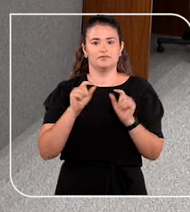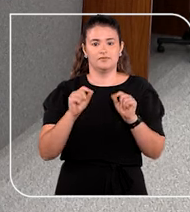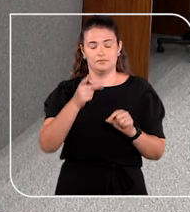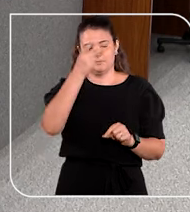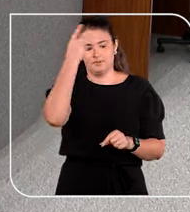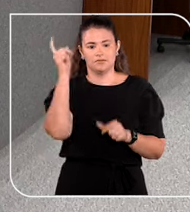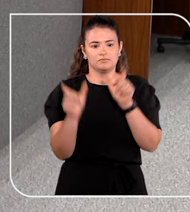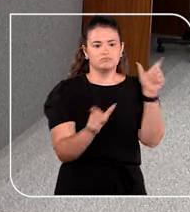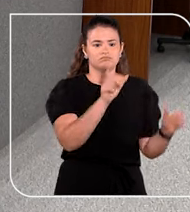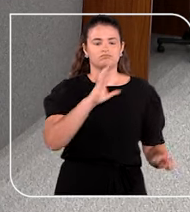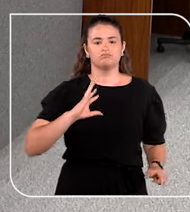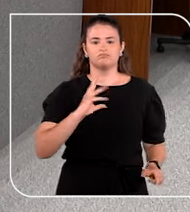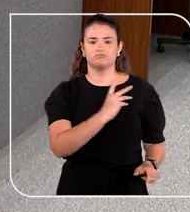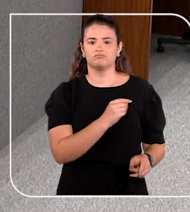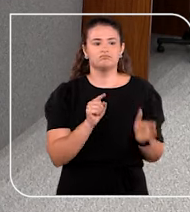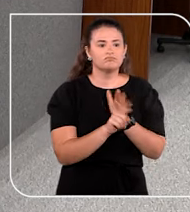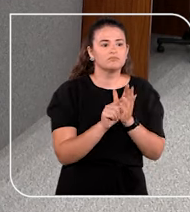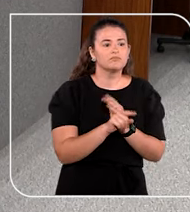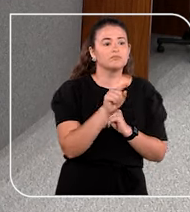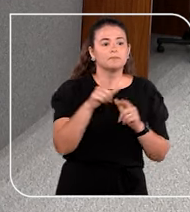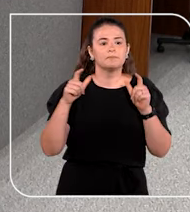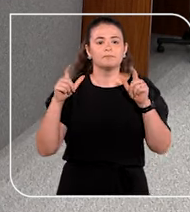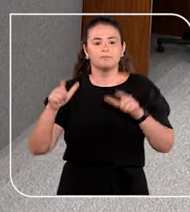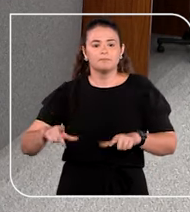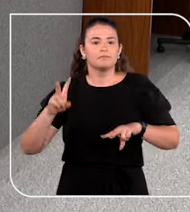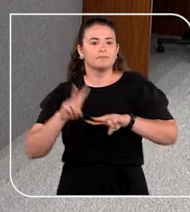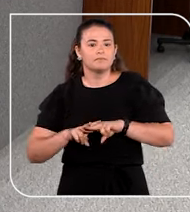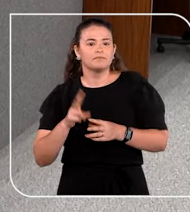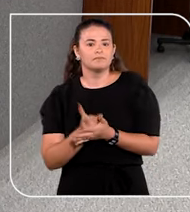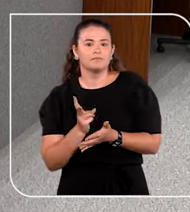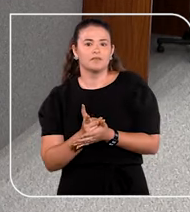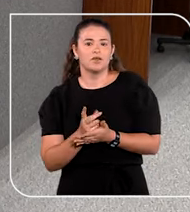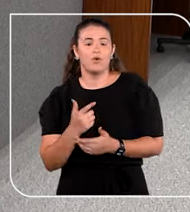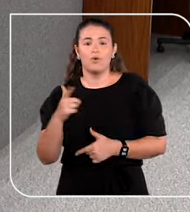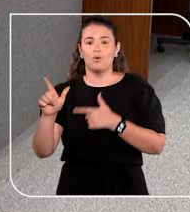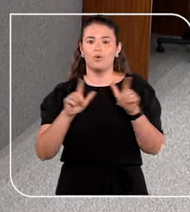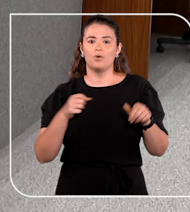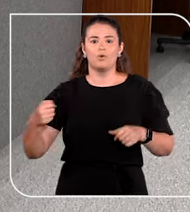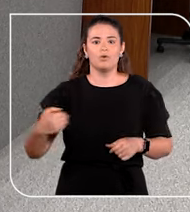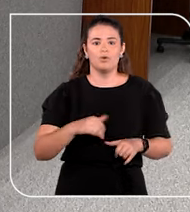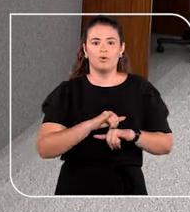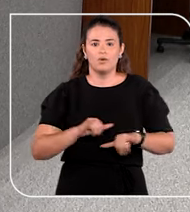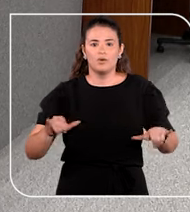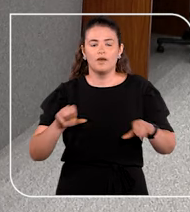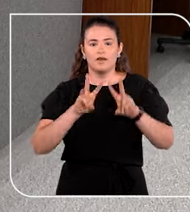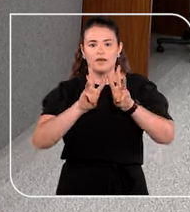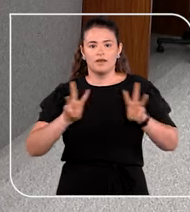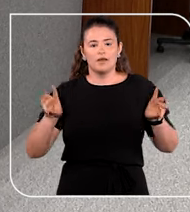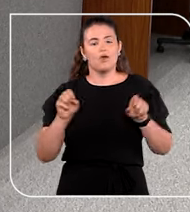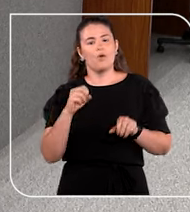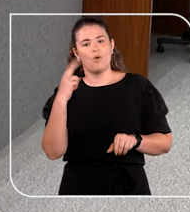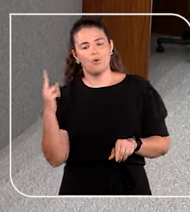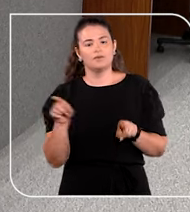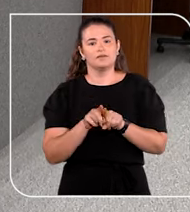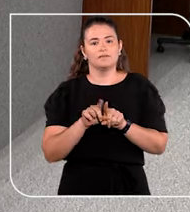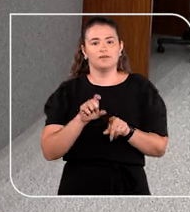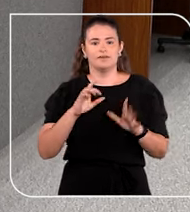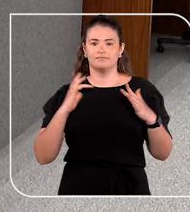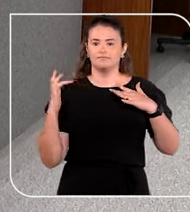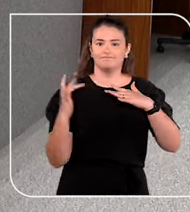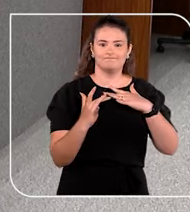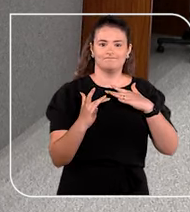questionadas sobre onde querem cumprir pena. Você confere outras notícias no site do STJ e nas nossas redes sociais.